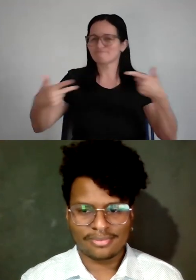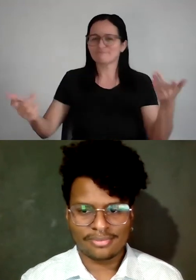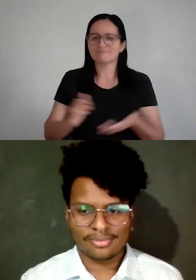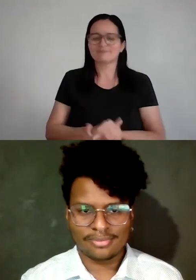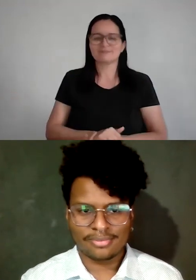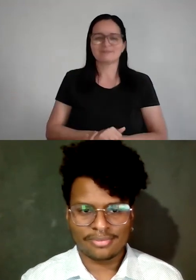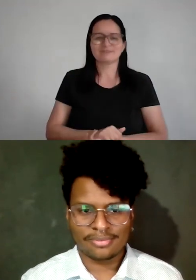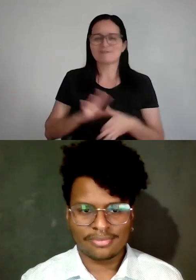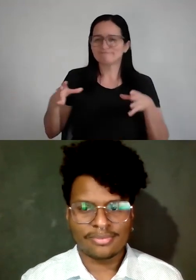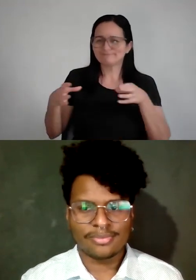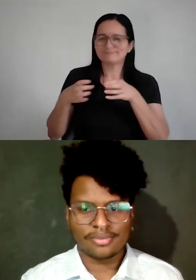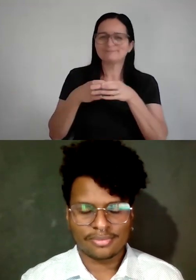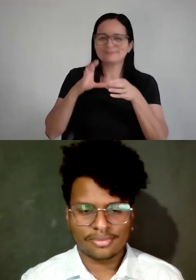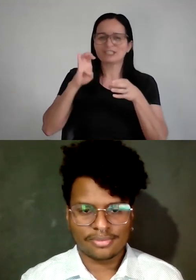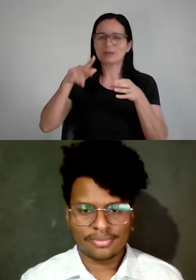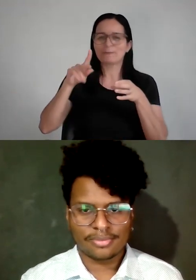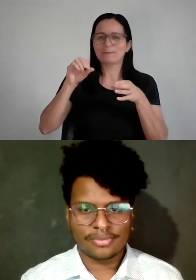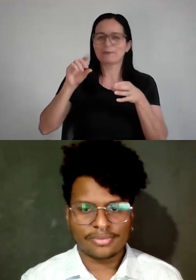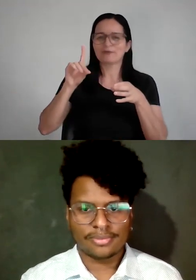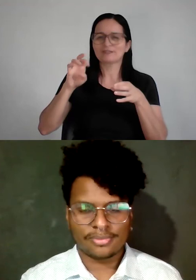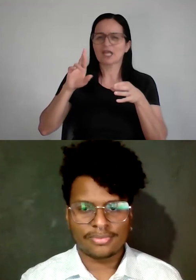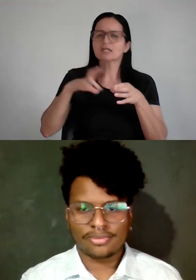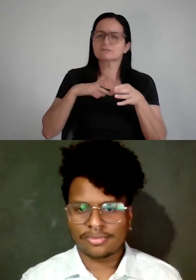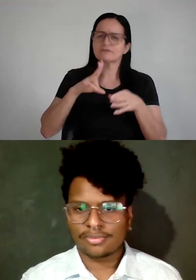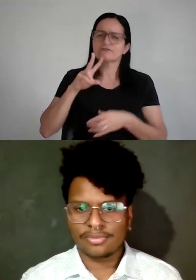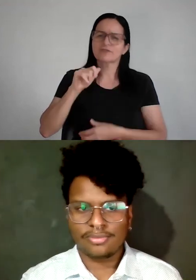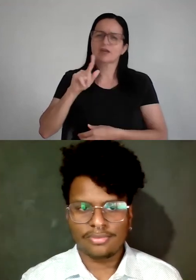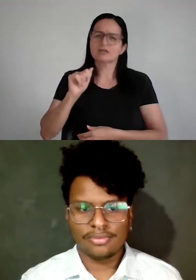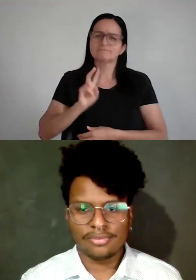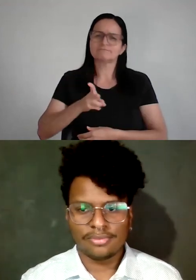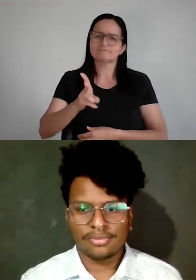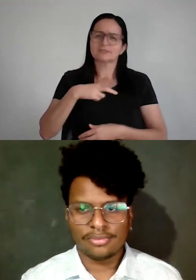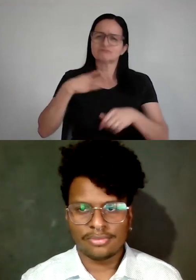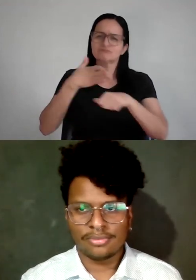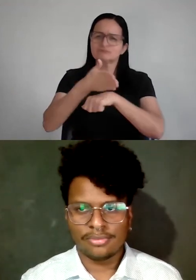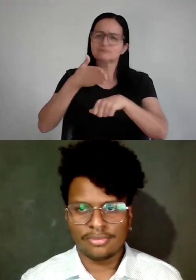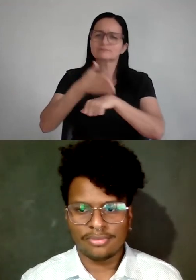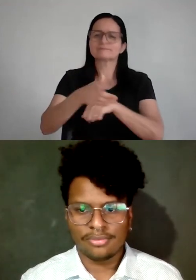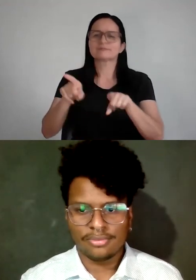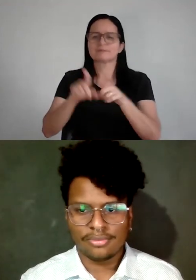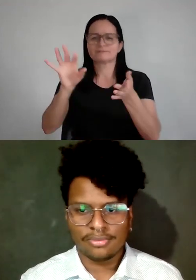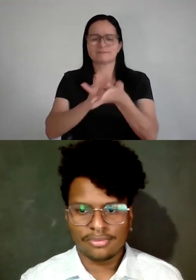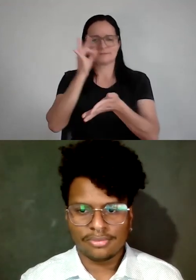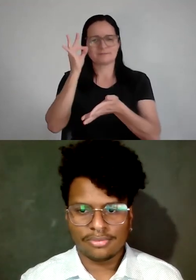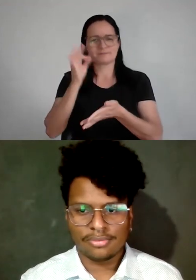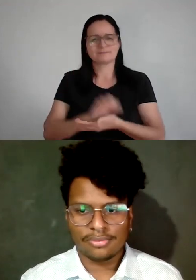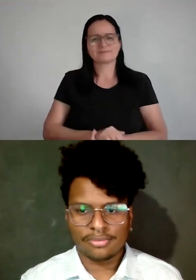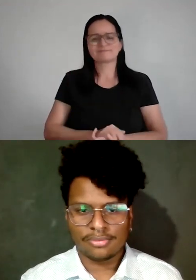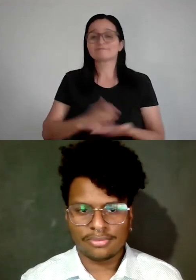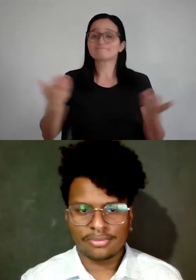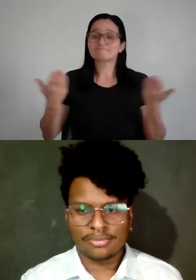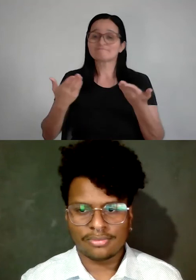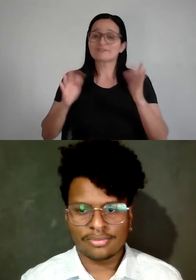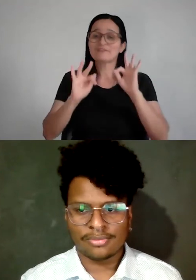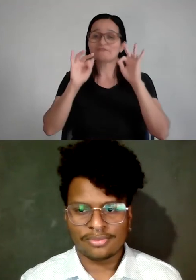comunidade Empodera também, sempre está divulgando vaga lá, né, Laser? Então, acessa a plataforma, se cadastra. E, bom, gente, chegamos ao fim de